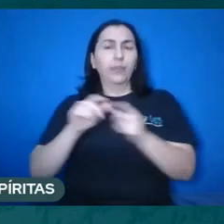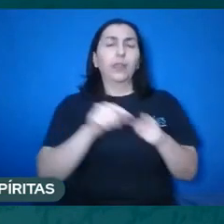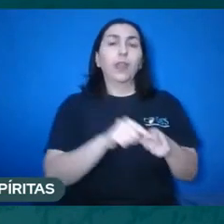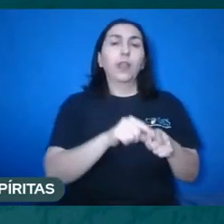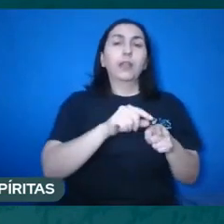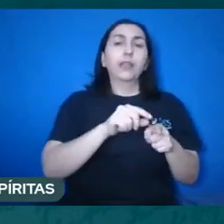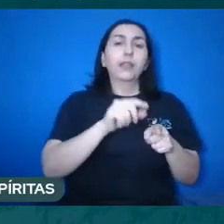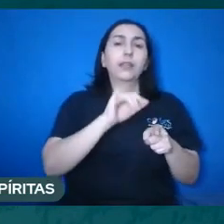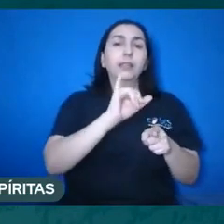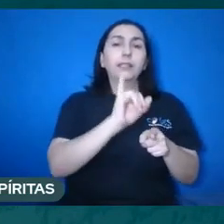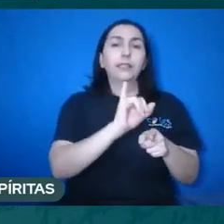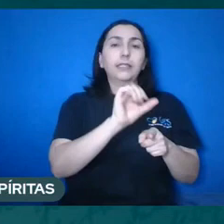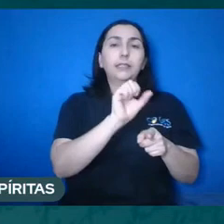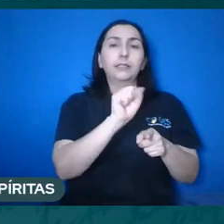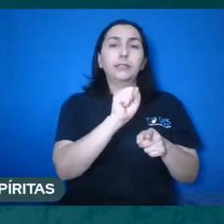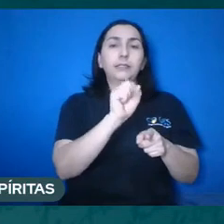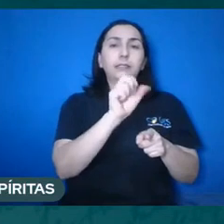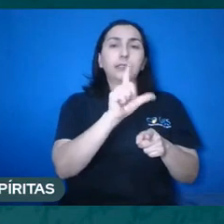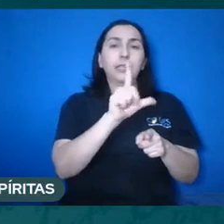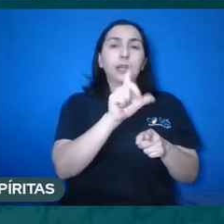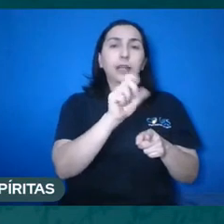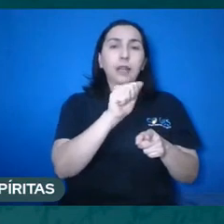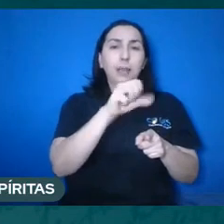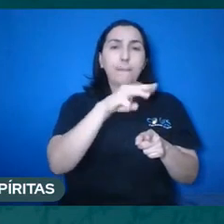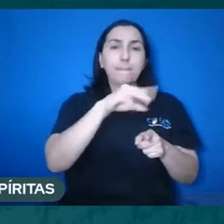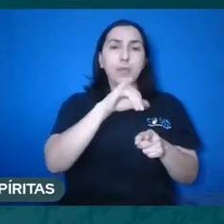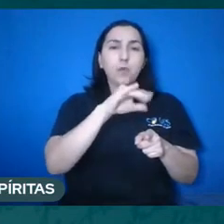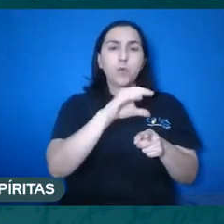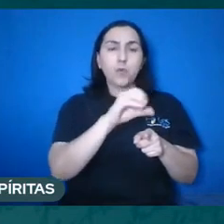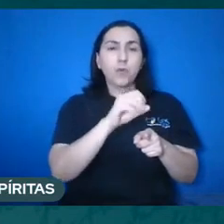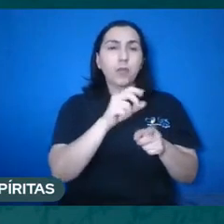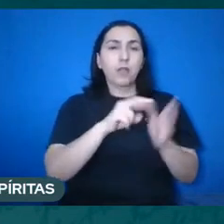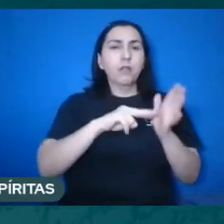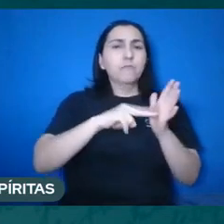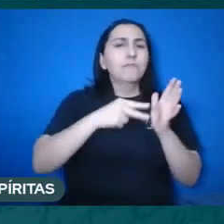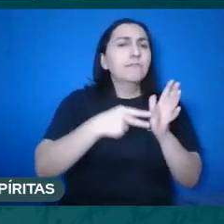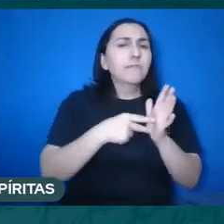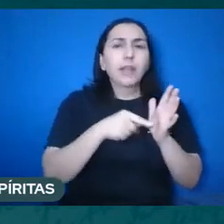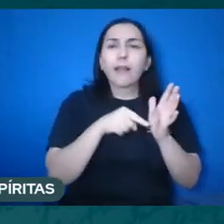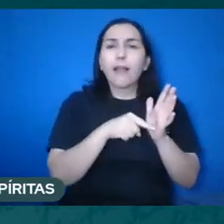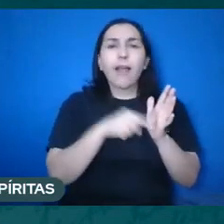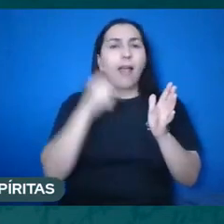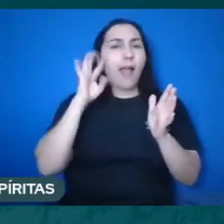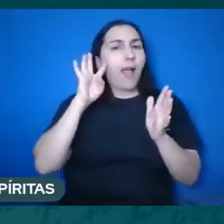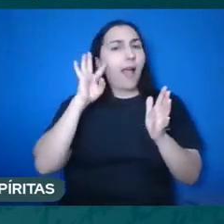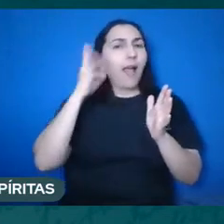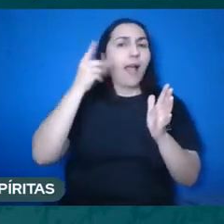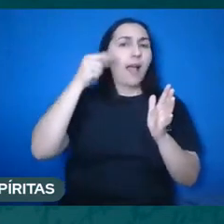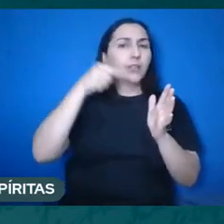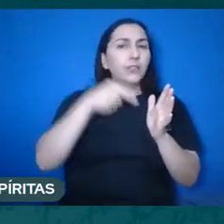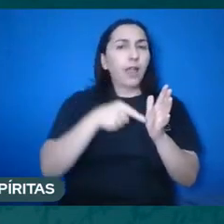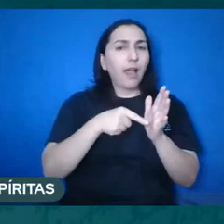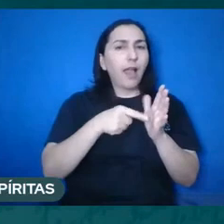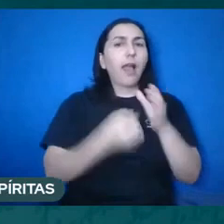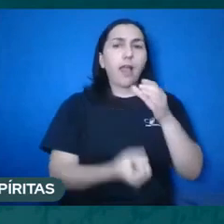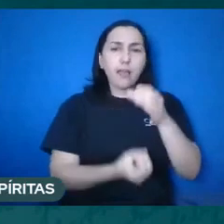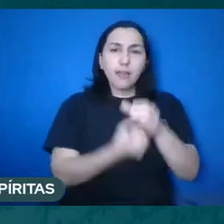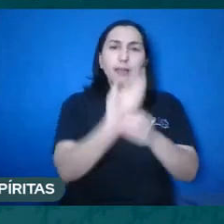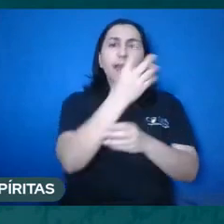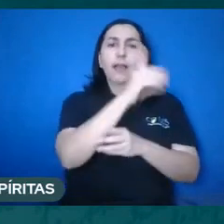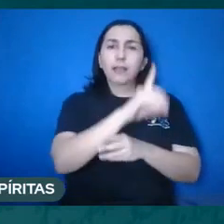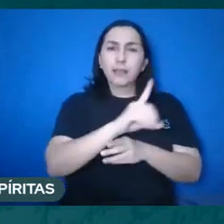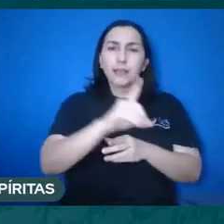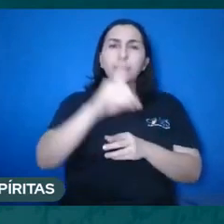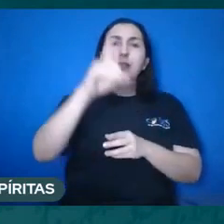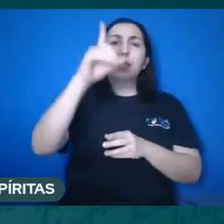que significa, pura e simplesmente, uma criatura de Deus, mas uma